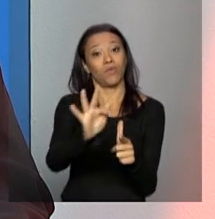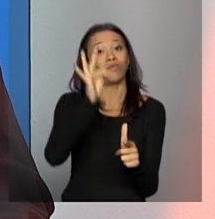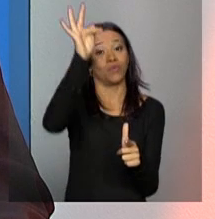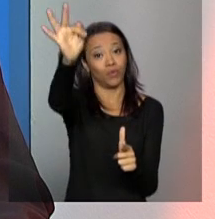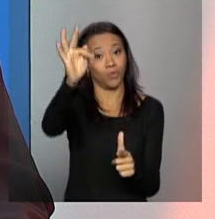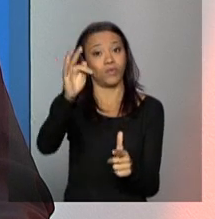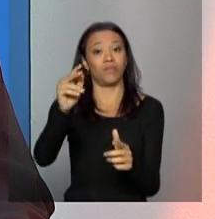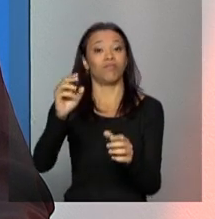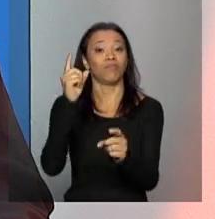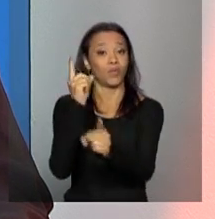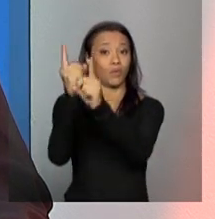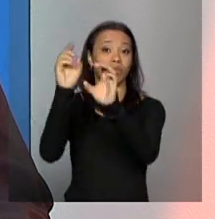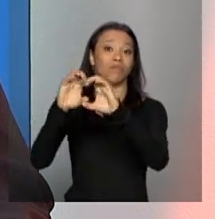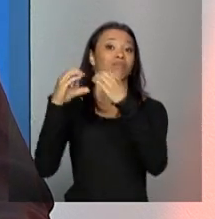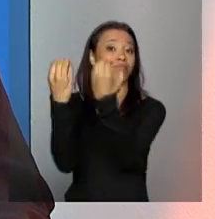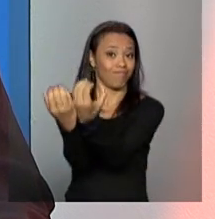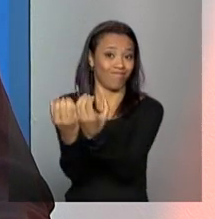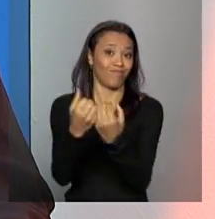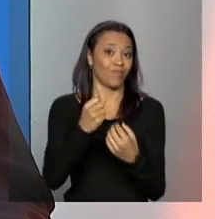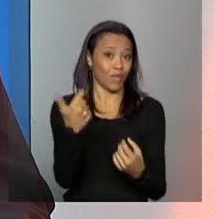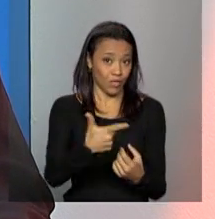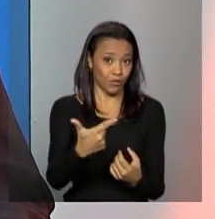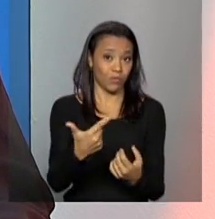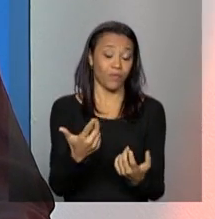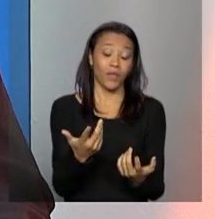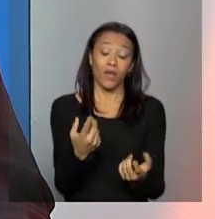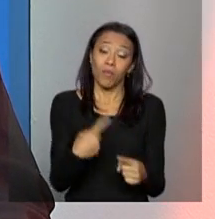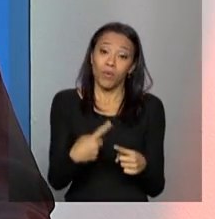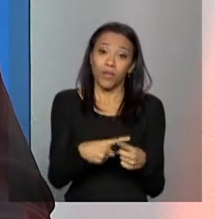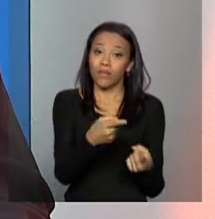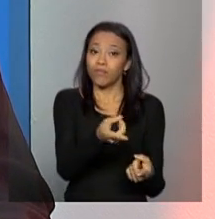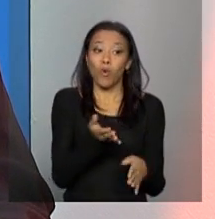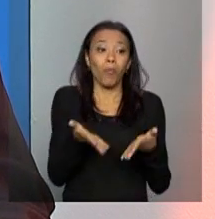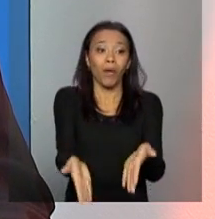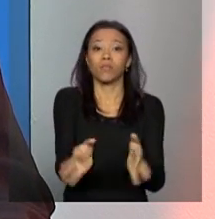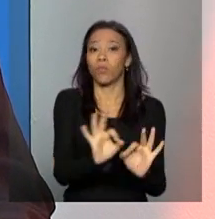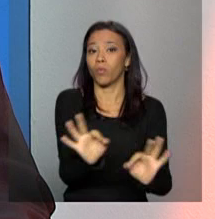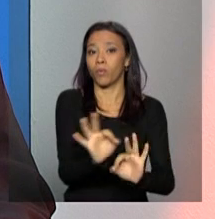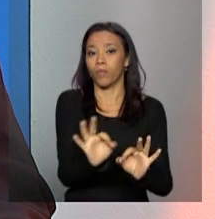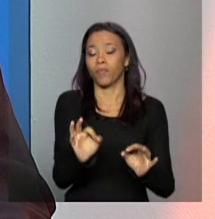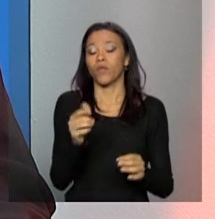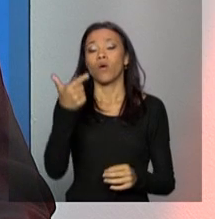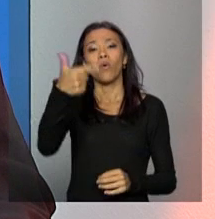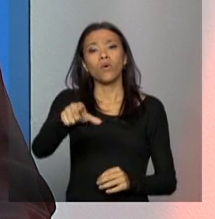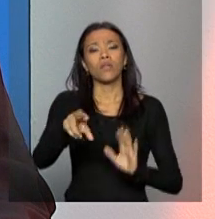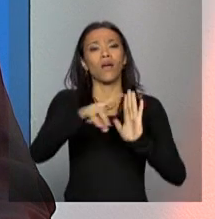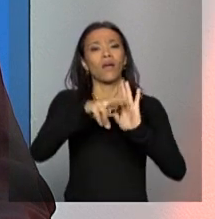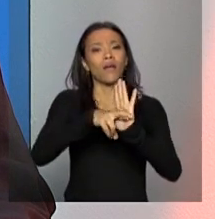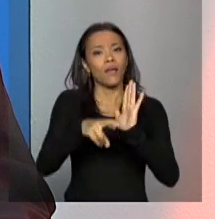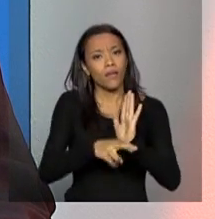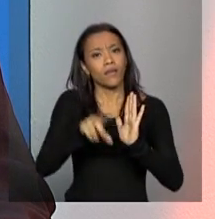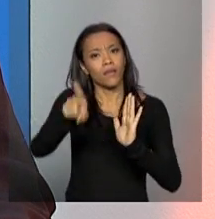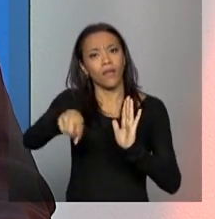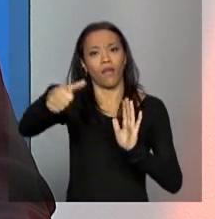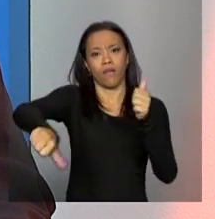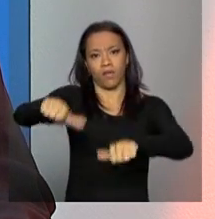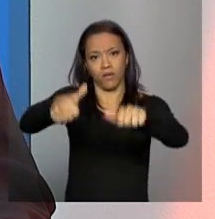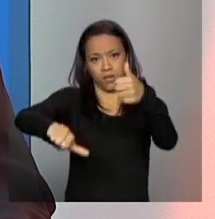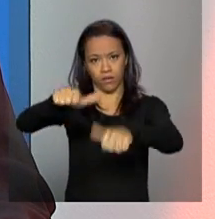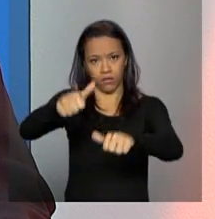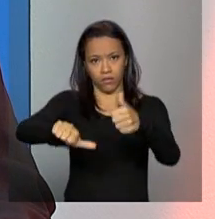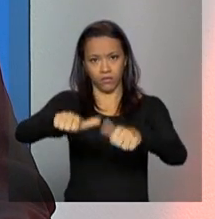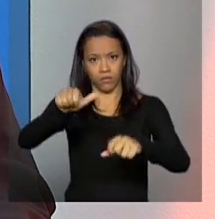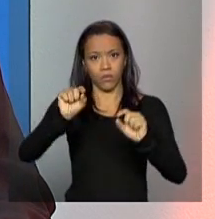uma participação menor na conferência. Além disso, um dos itens que é avaliado na